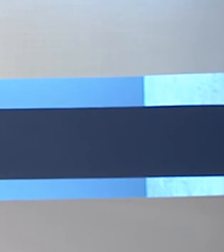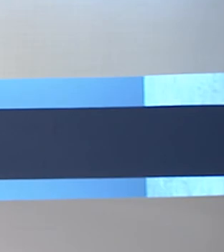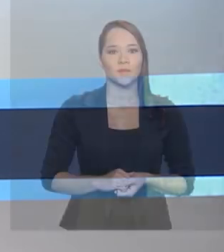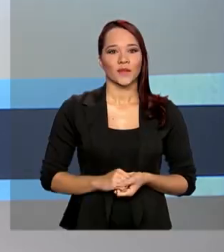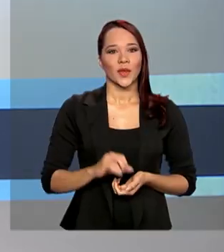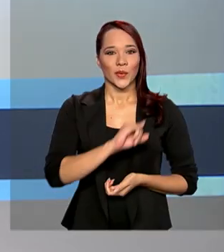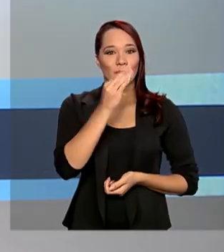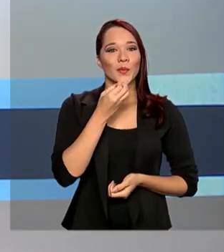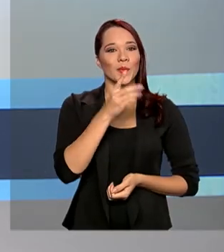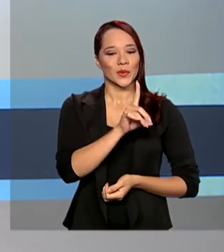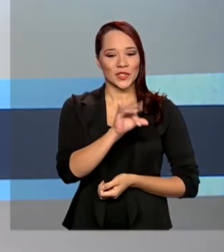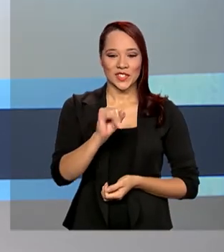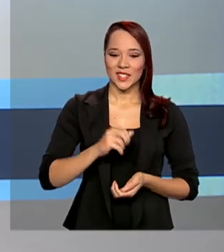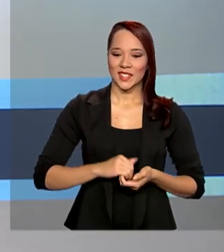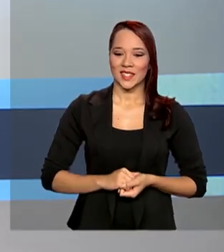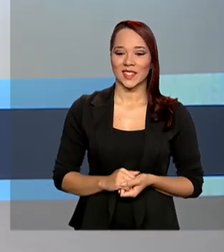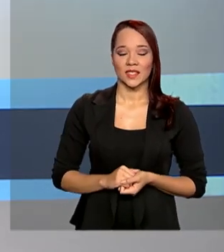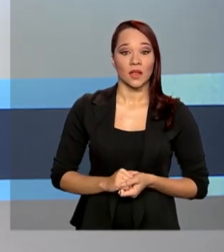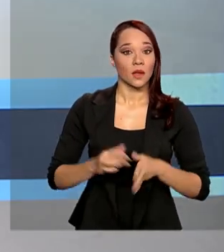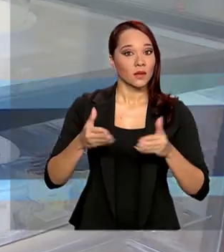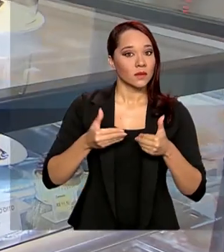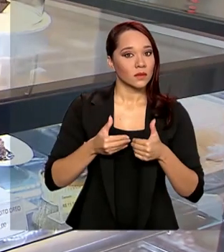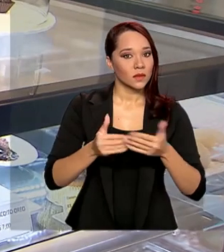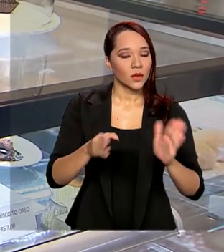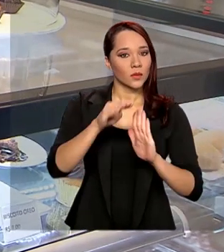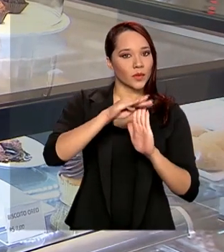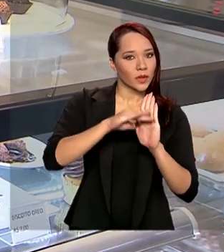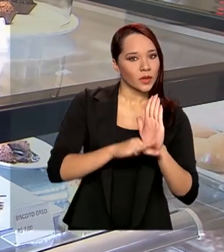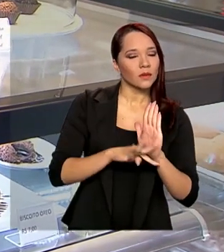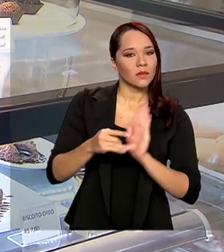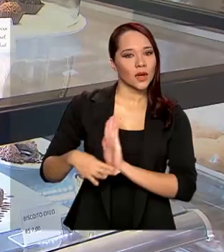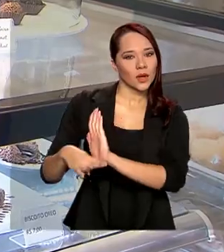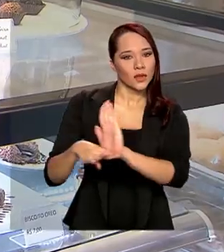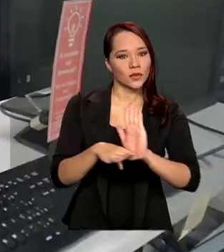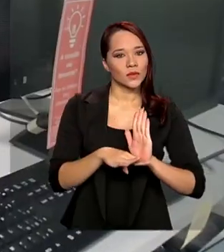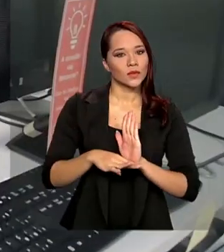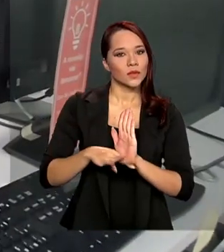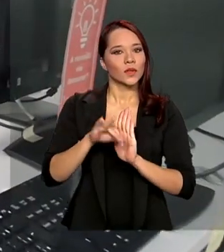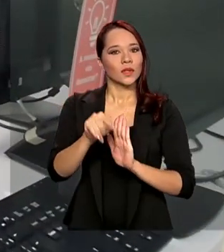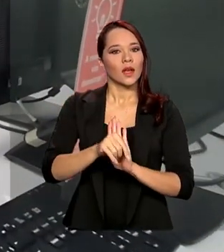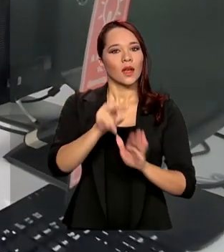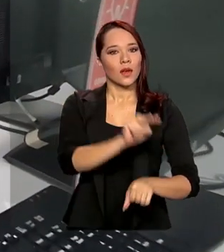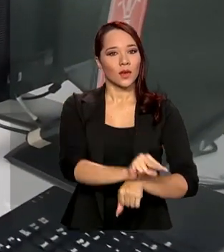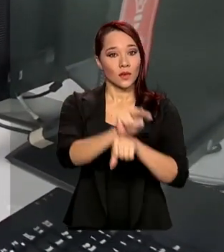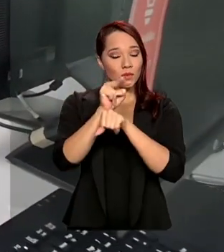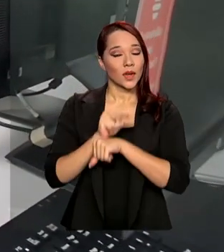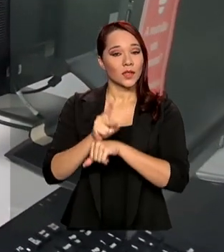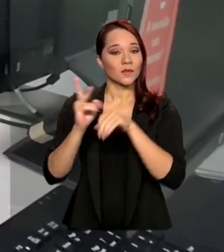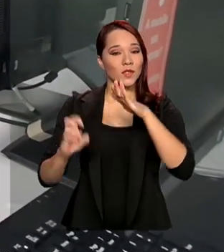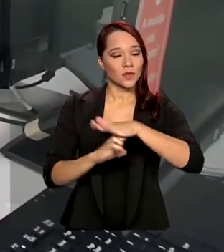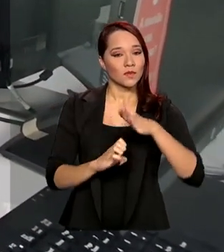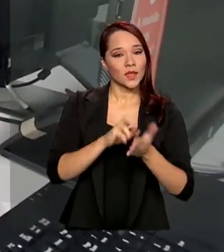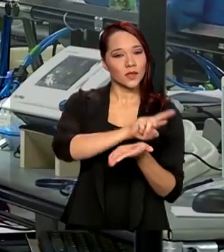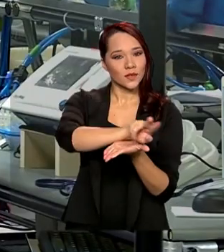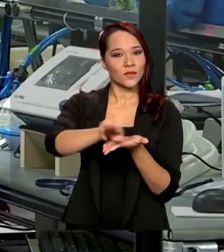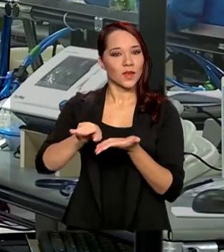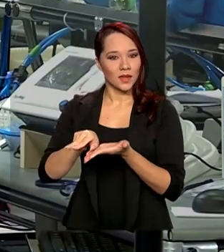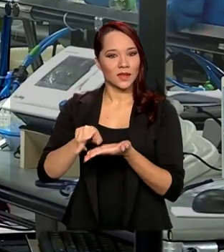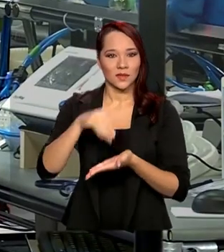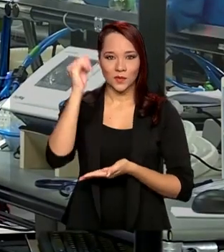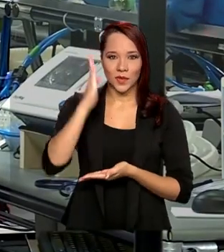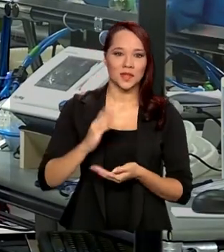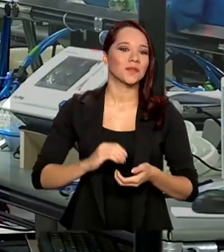Olá, bom dia! Lançado o programa para facilitar o acesso ao crédito de micro, pequenas e médias empresas.